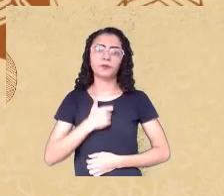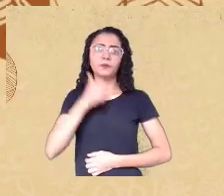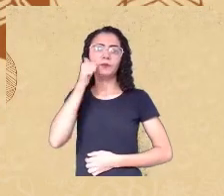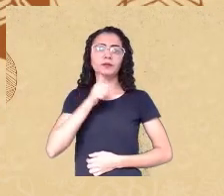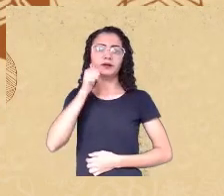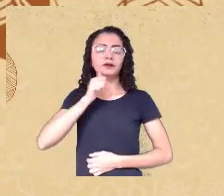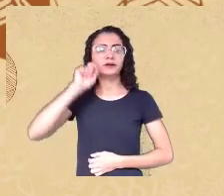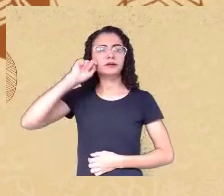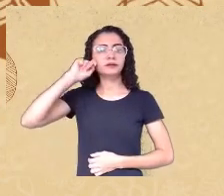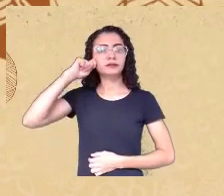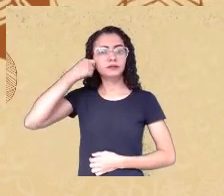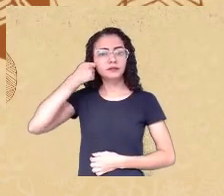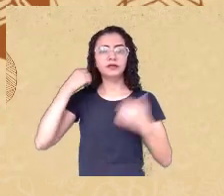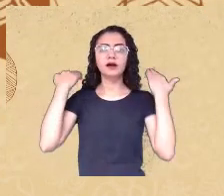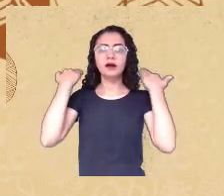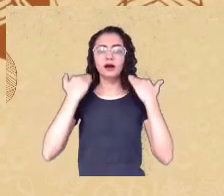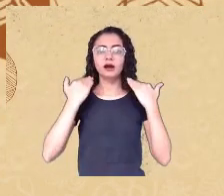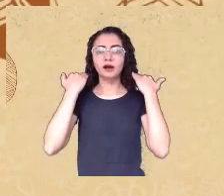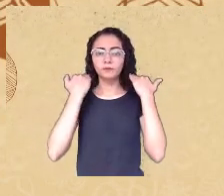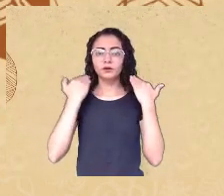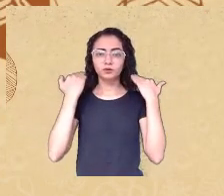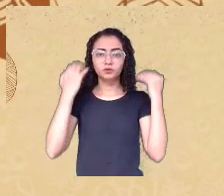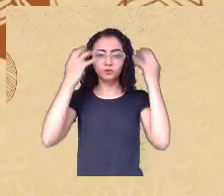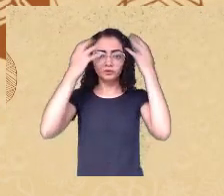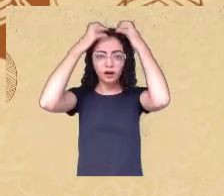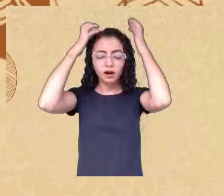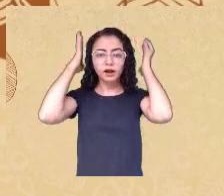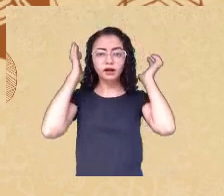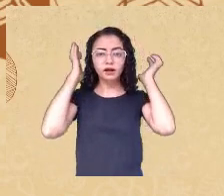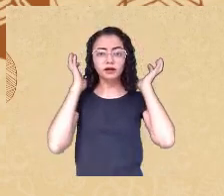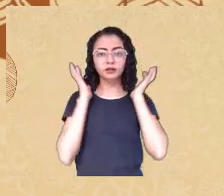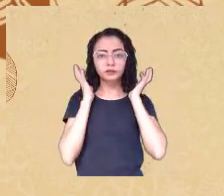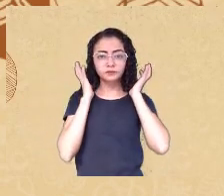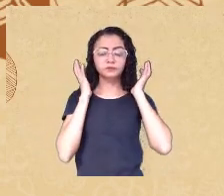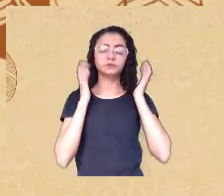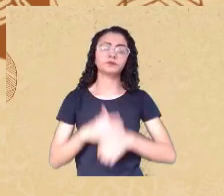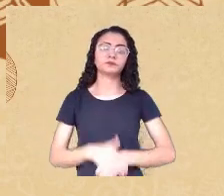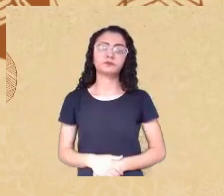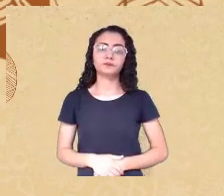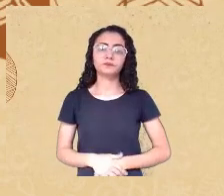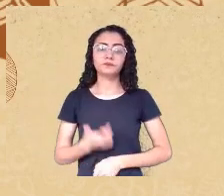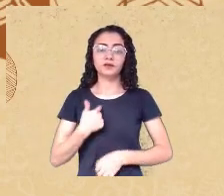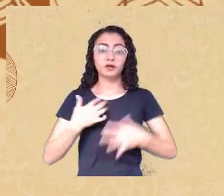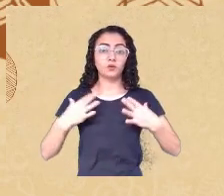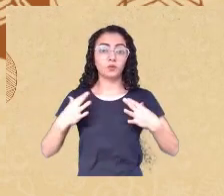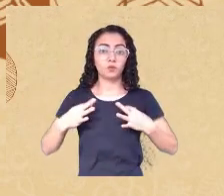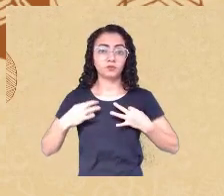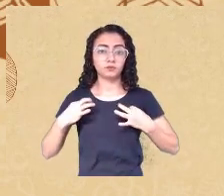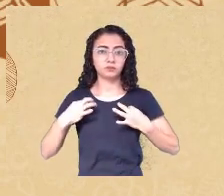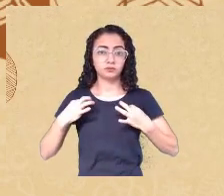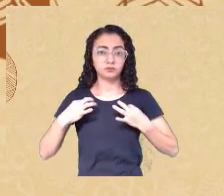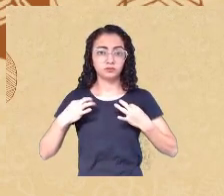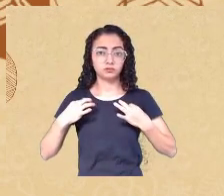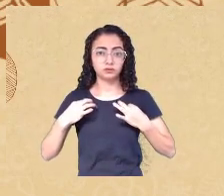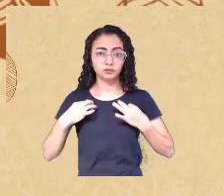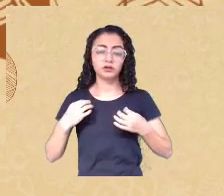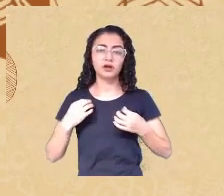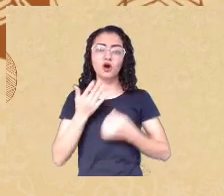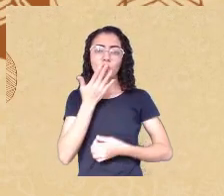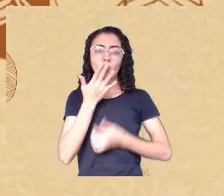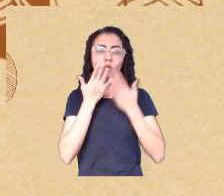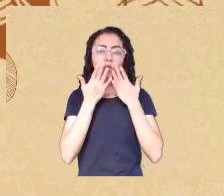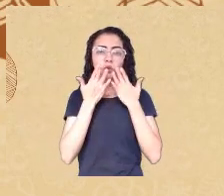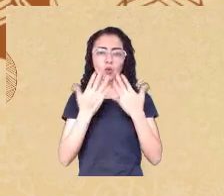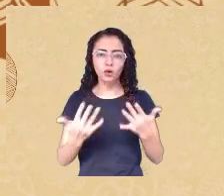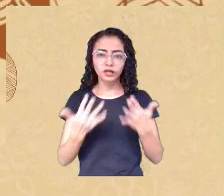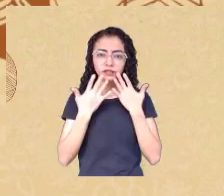curtos, estou com uma blusa colorida, o fundo é